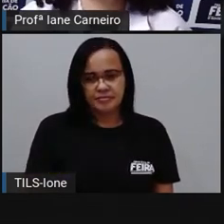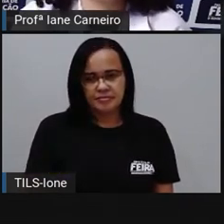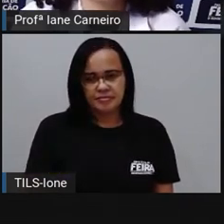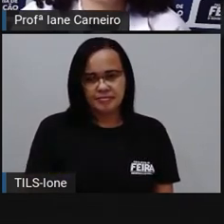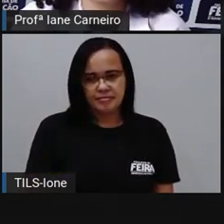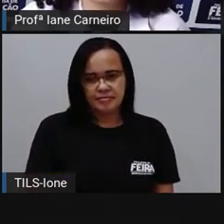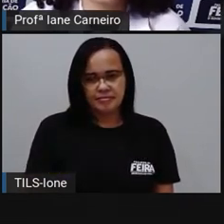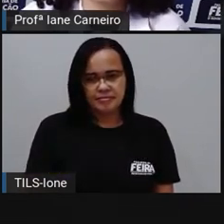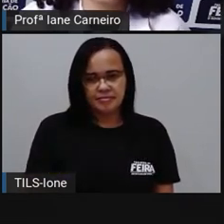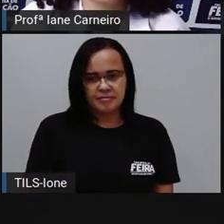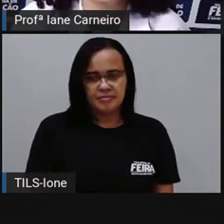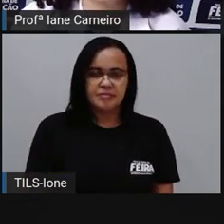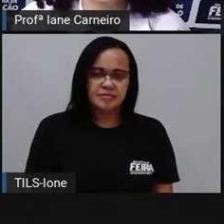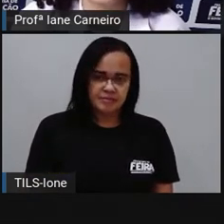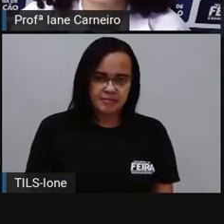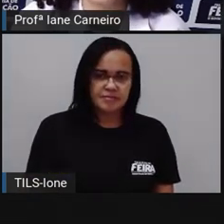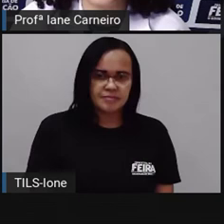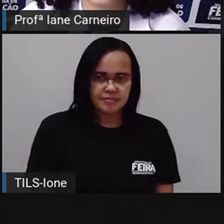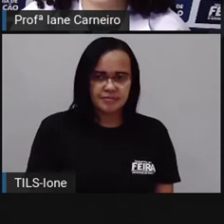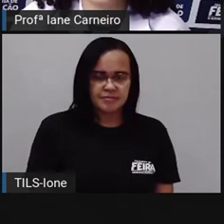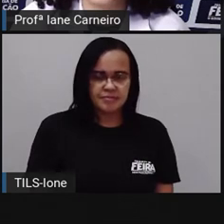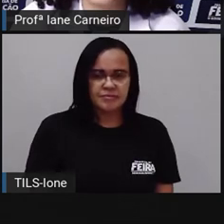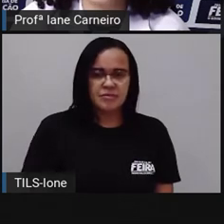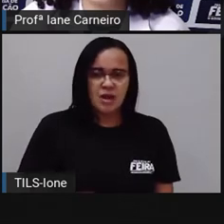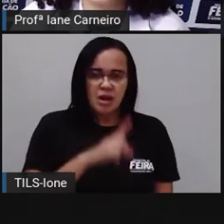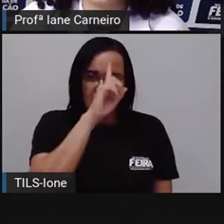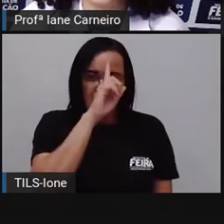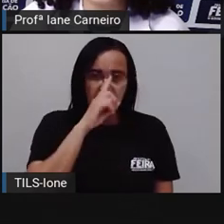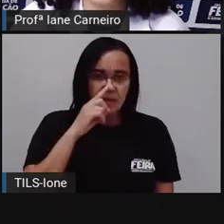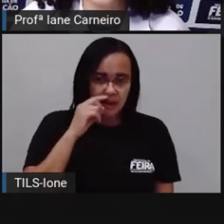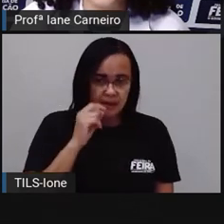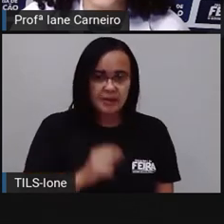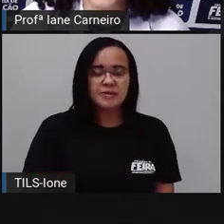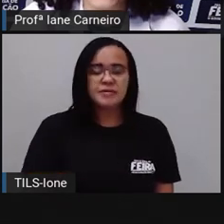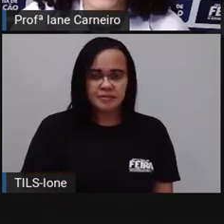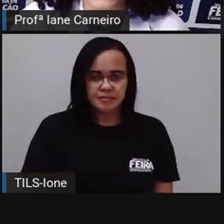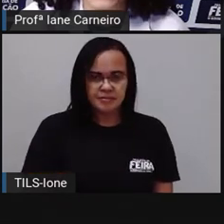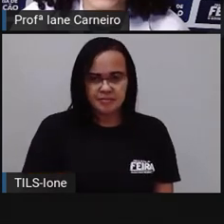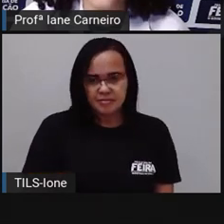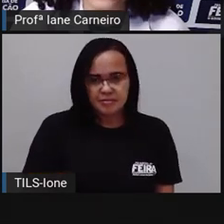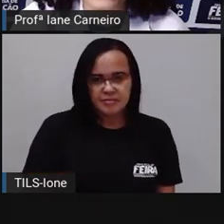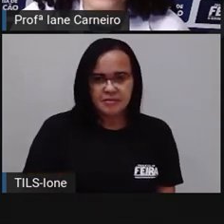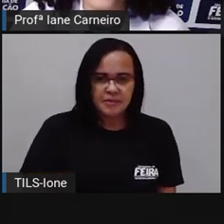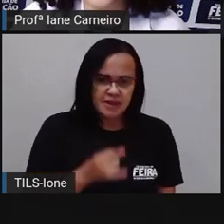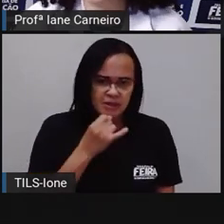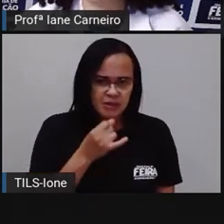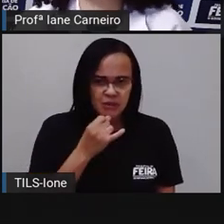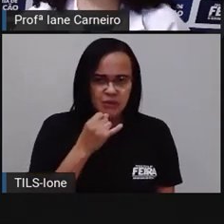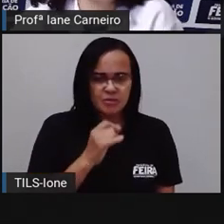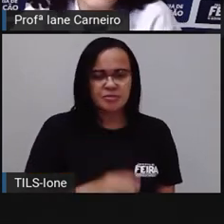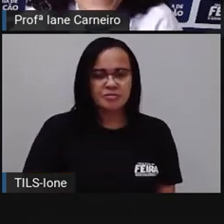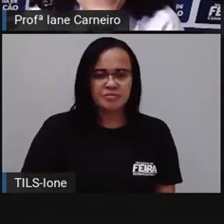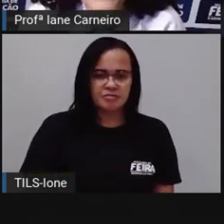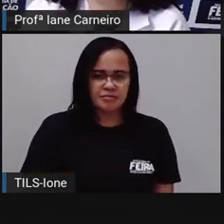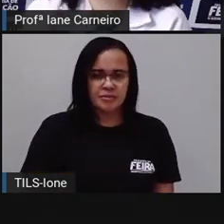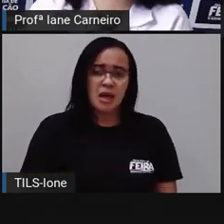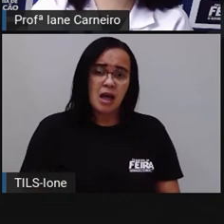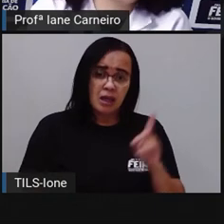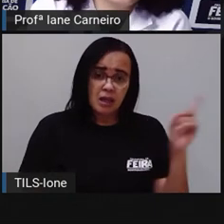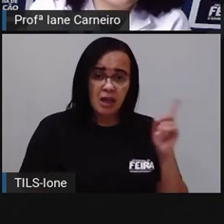Pronto, a Pró vai colocar aqui, ó, esse quadradinho aqui no cantinho. faz de conta, né? Que lá na nossa pesquisa ninguém